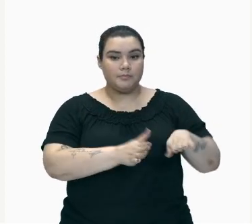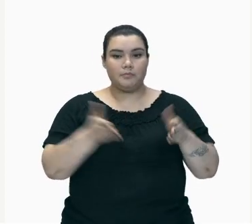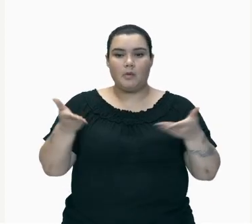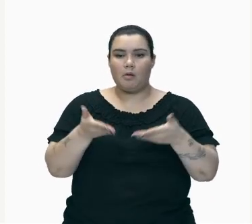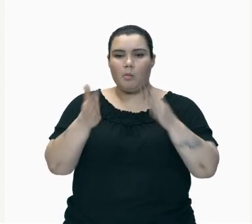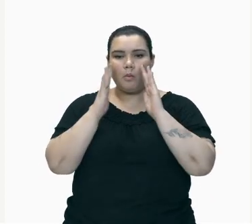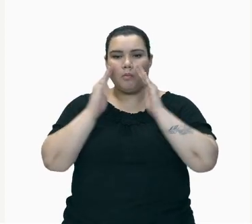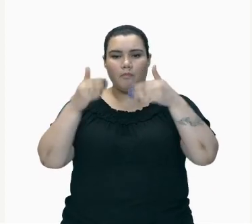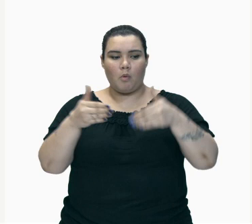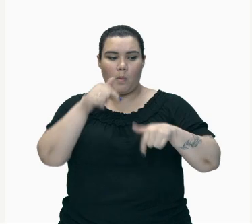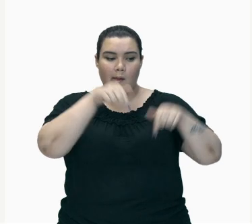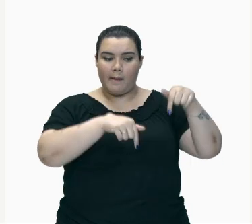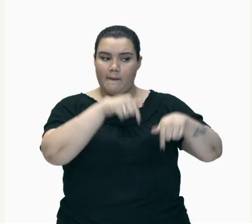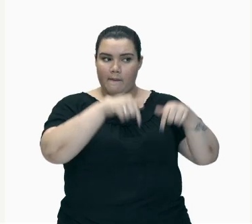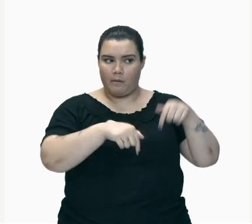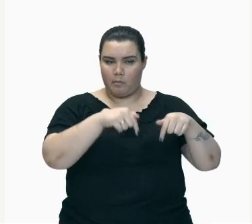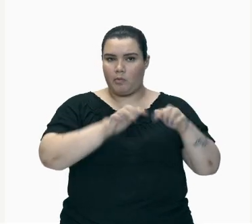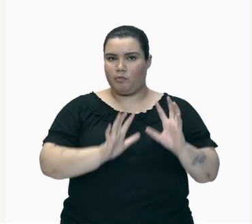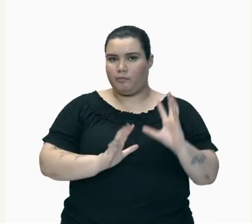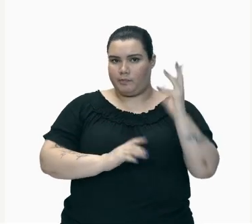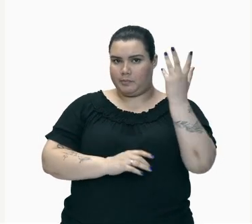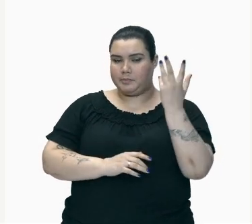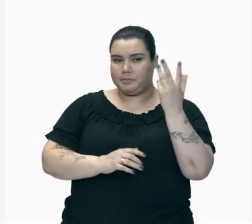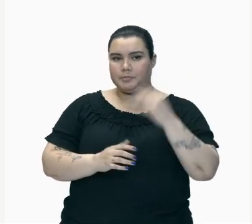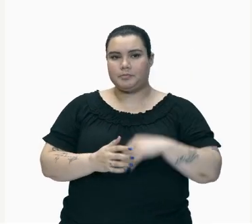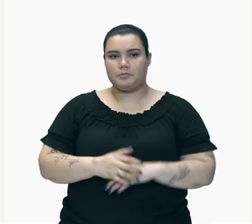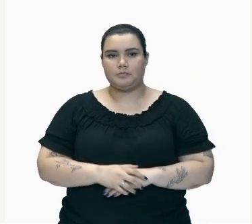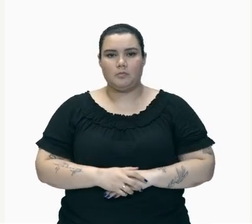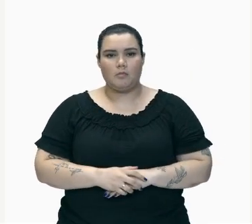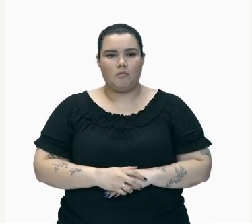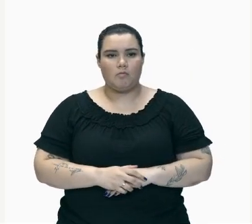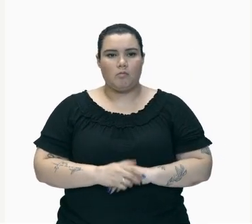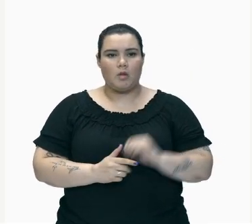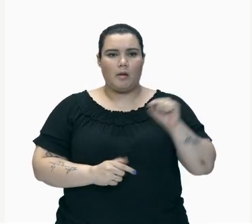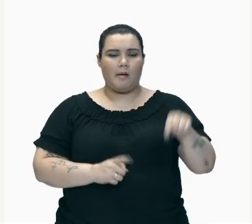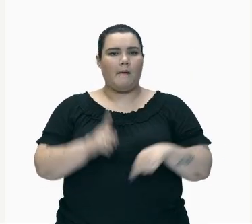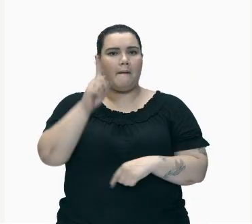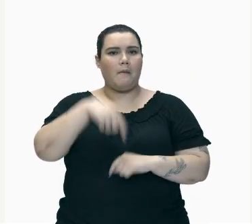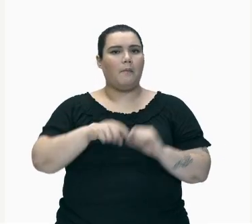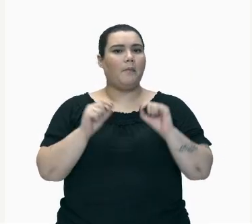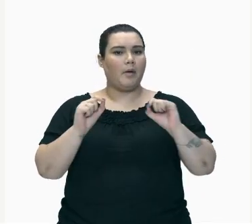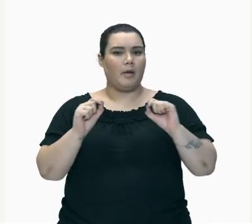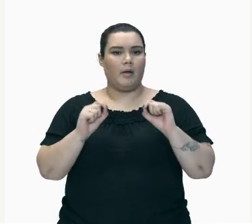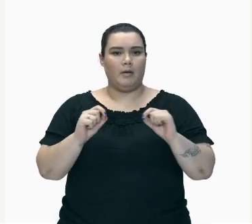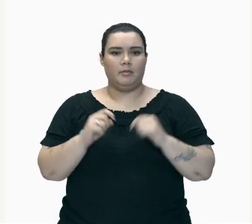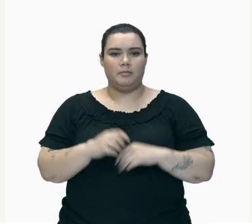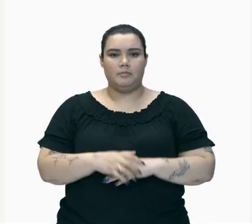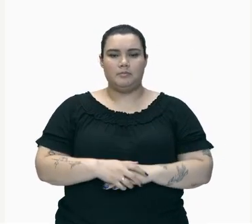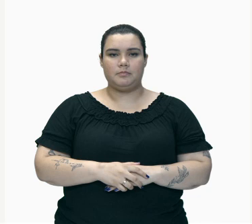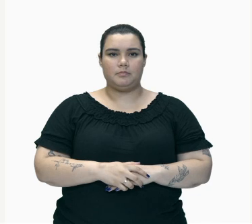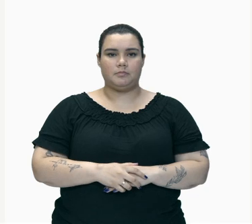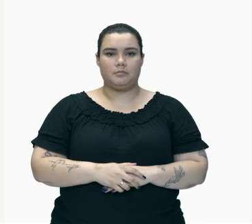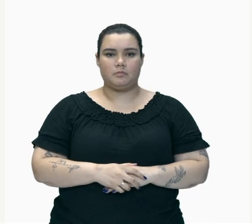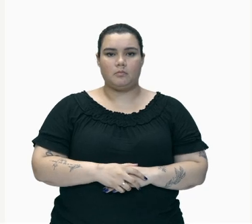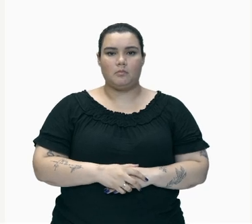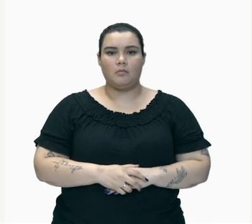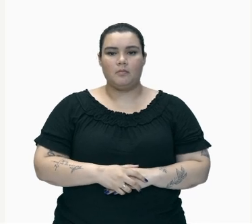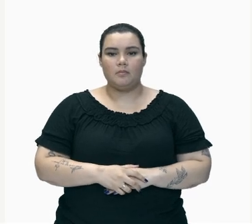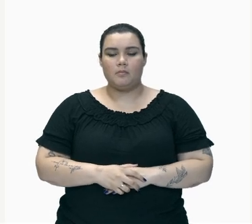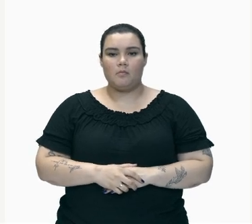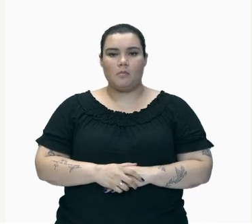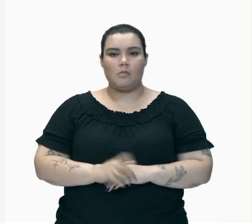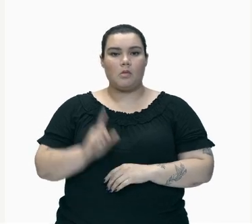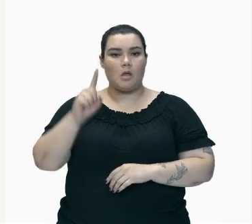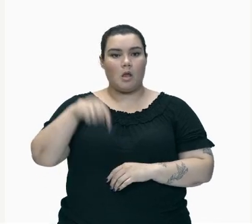O fenômeno Químico É quando Nós temos A